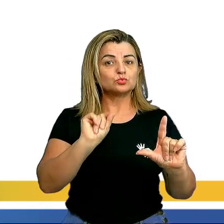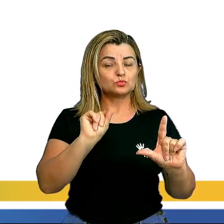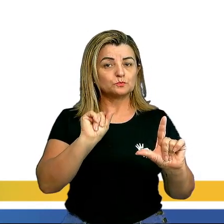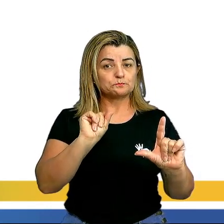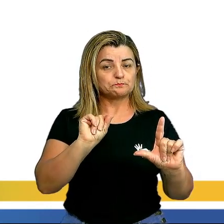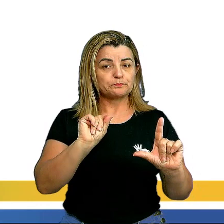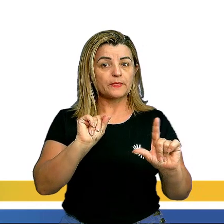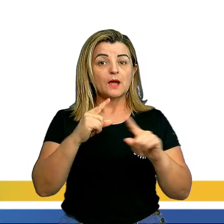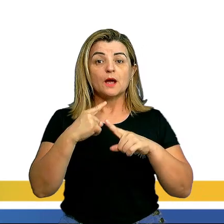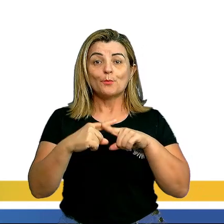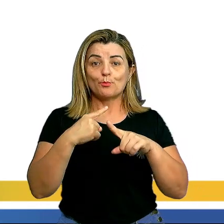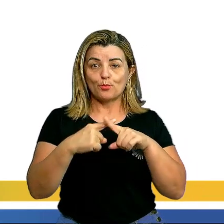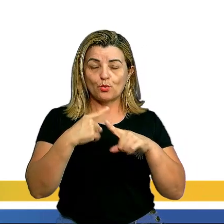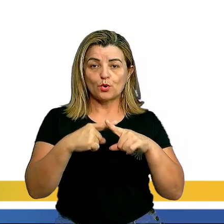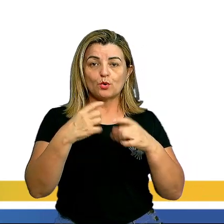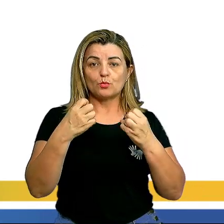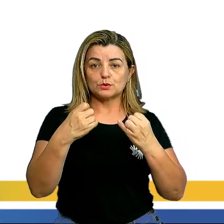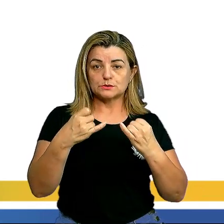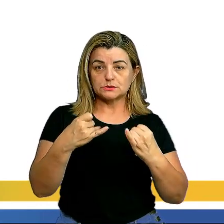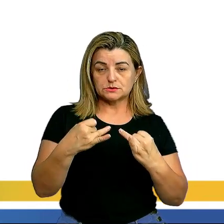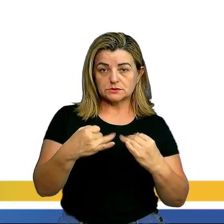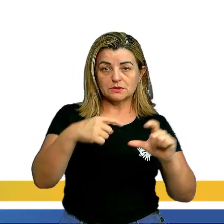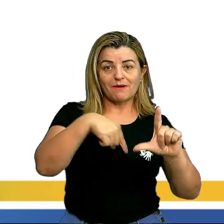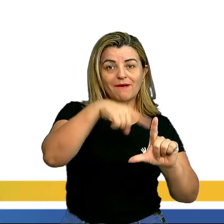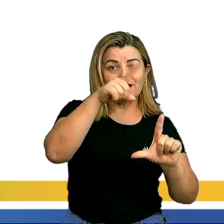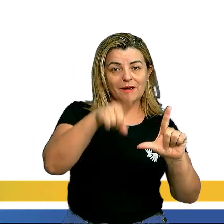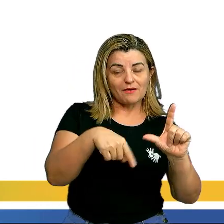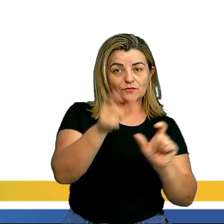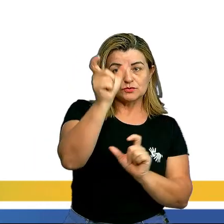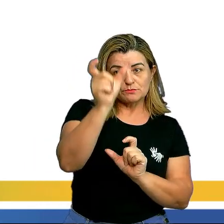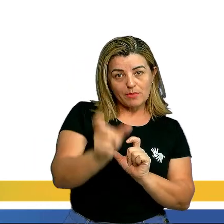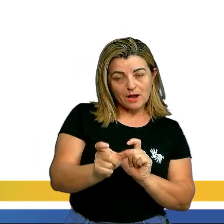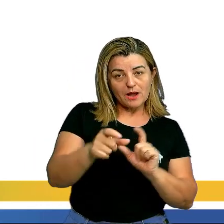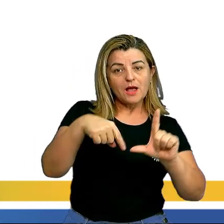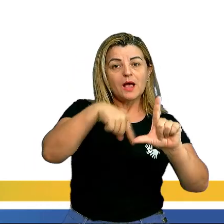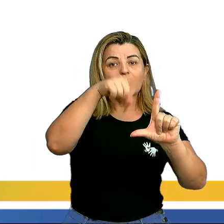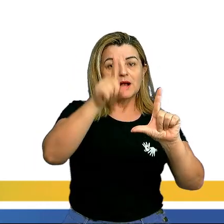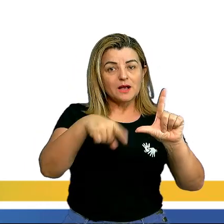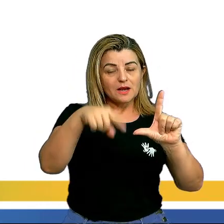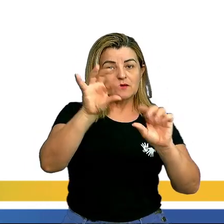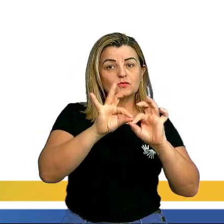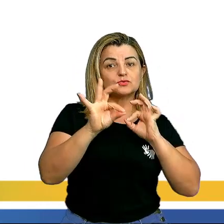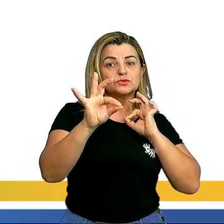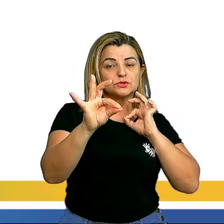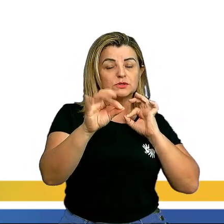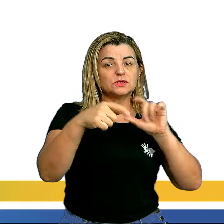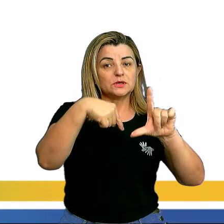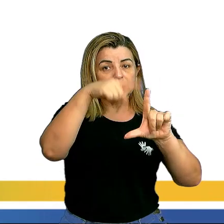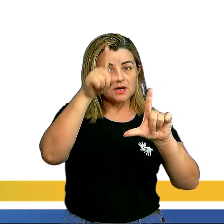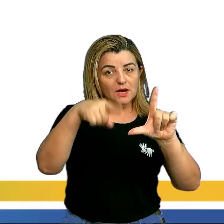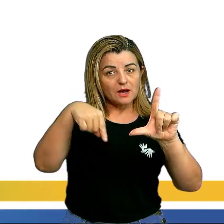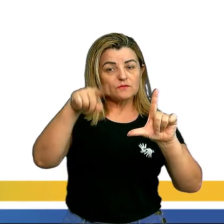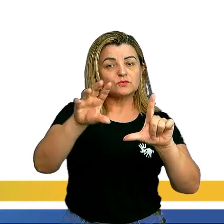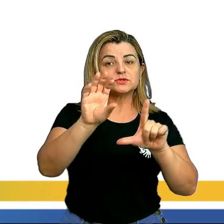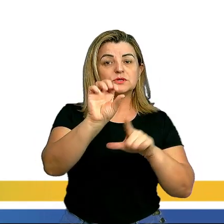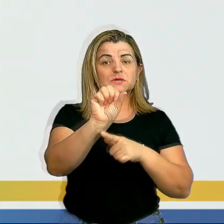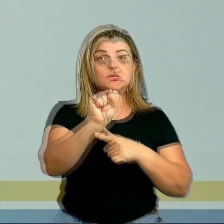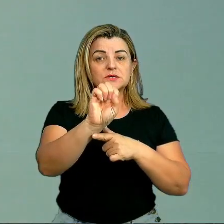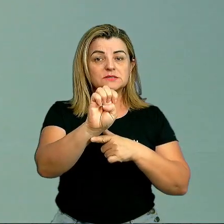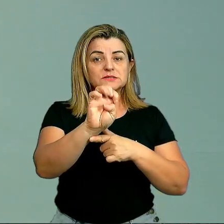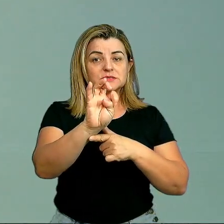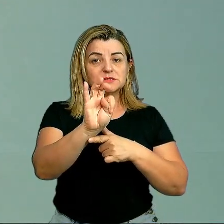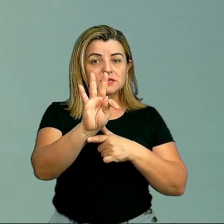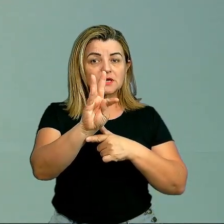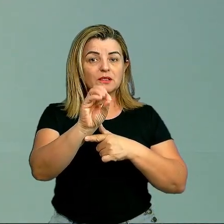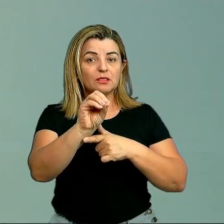Por quê? Nós vamos trabalhar aí o gráfico de barras, o gráfico de linha, o gráfico de setor, tá? Então quando a gente